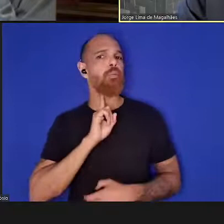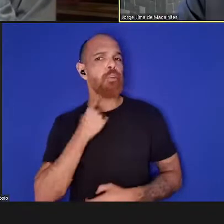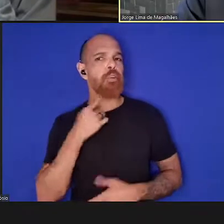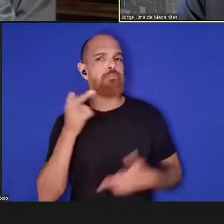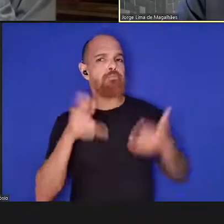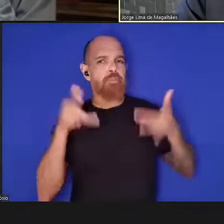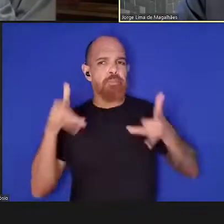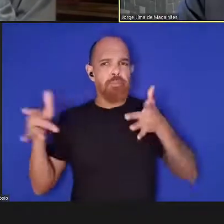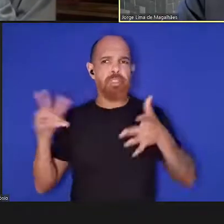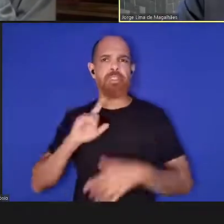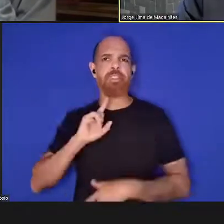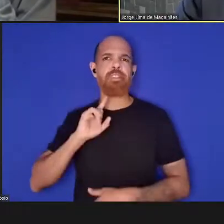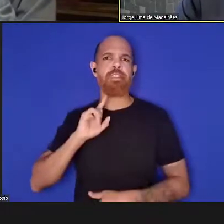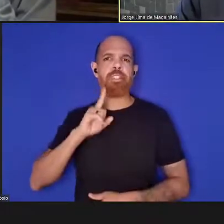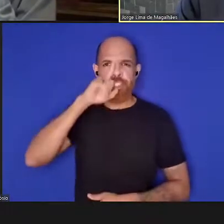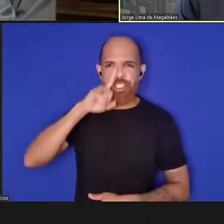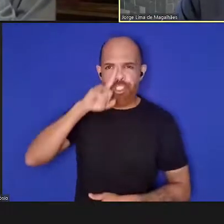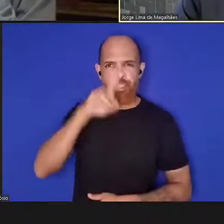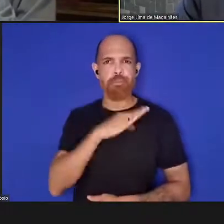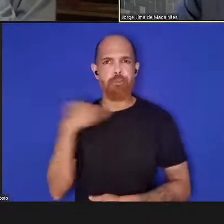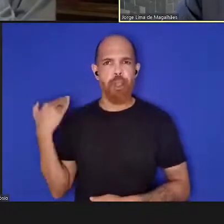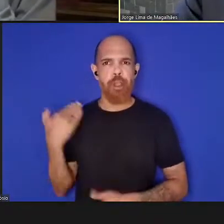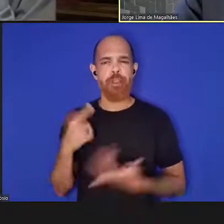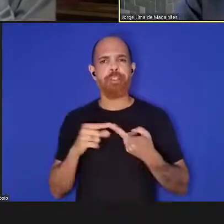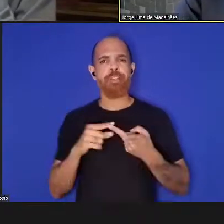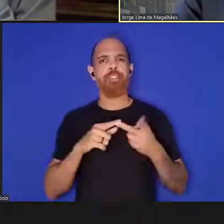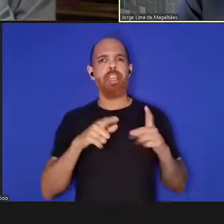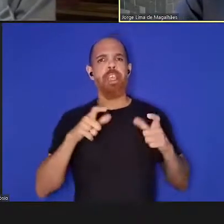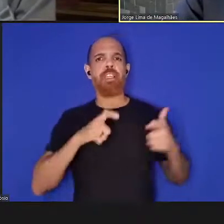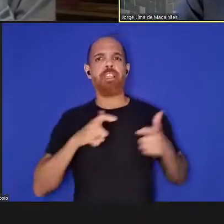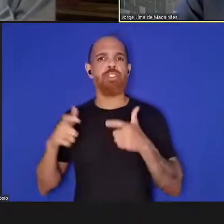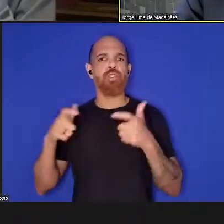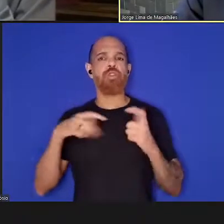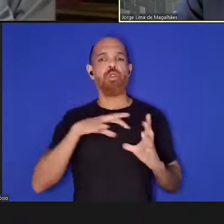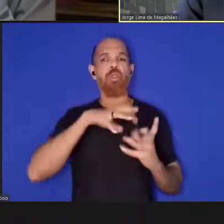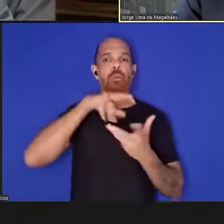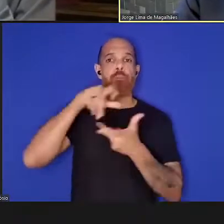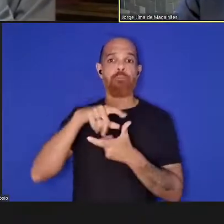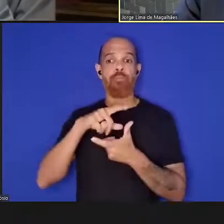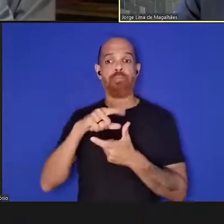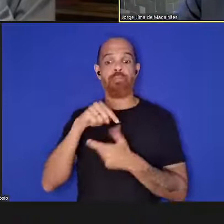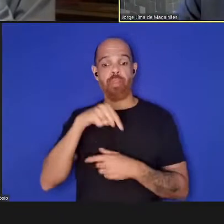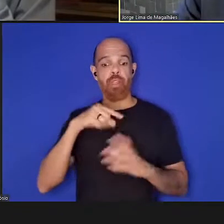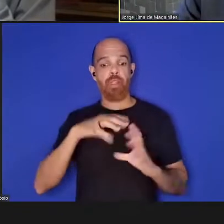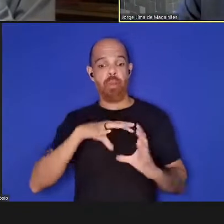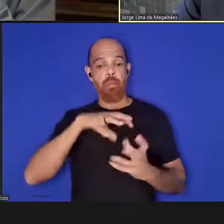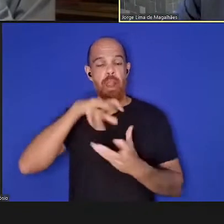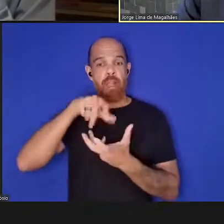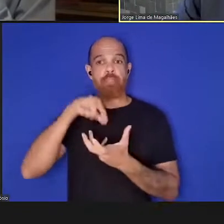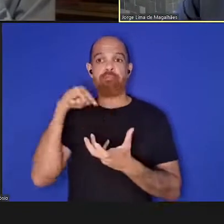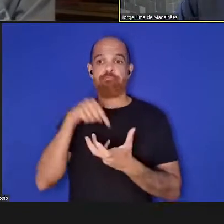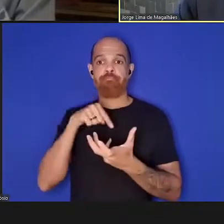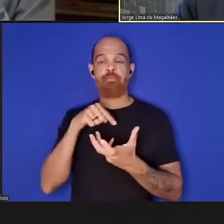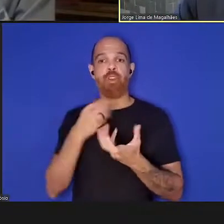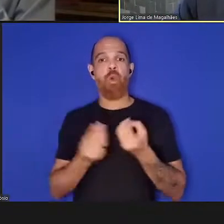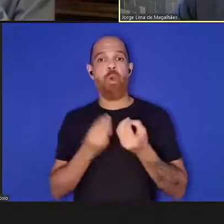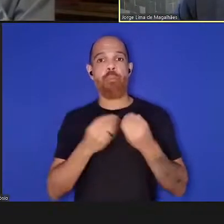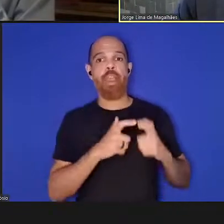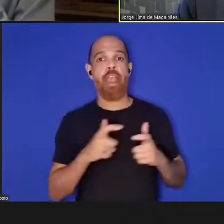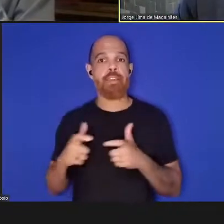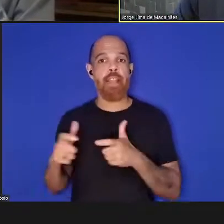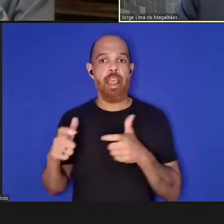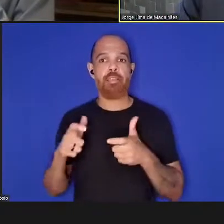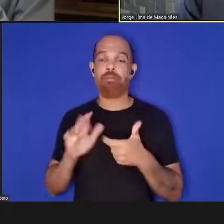por mortes como as regiões do nosso planeta está contribuindo em cada área foi mostrada por